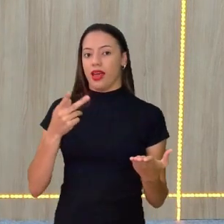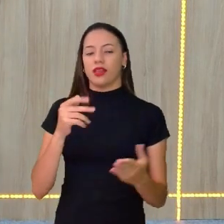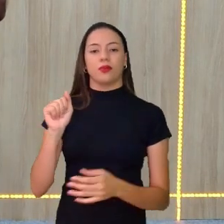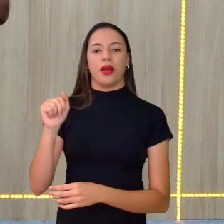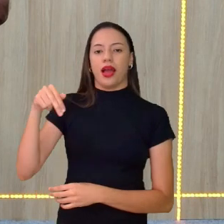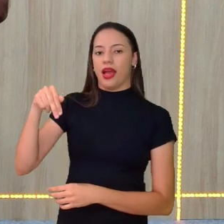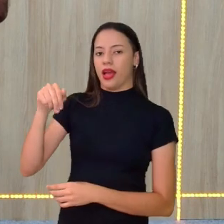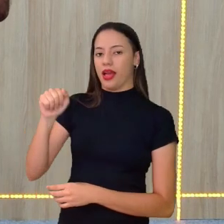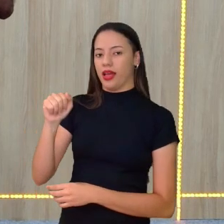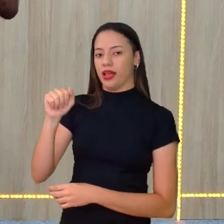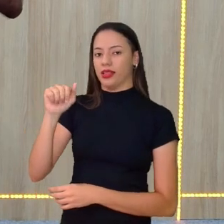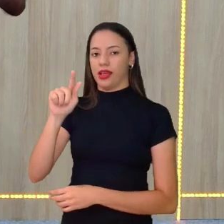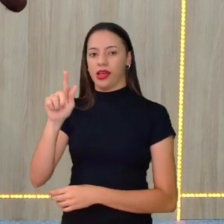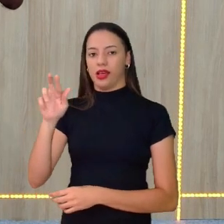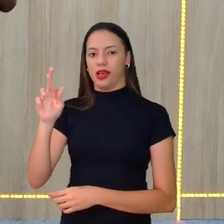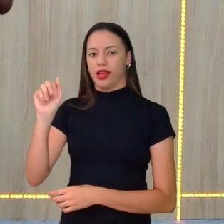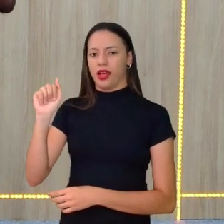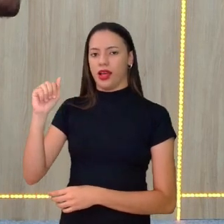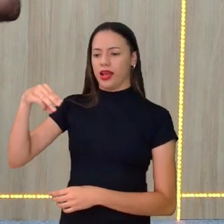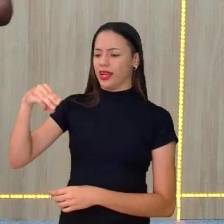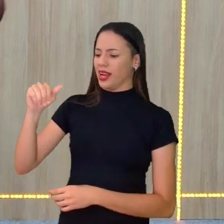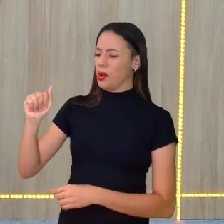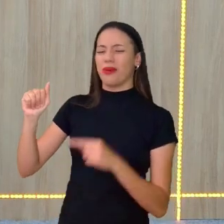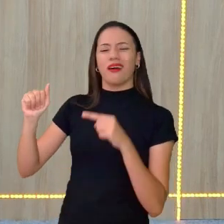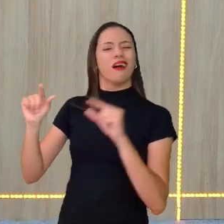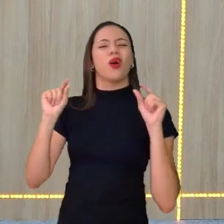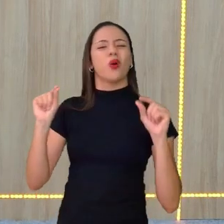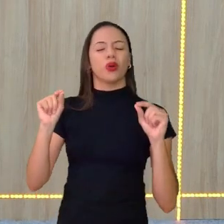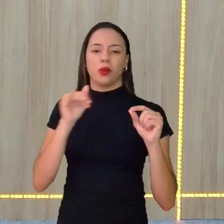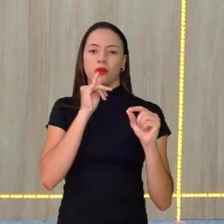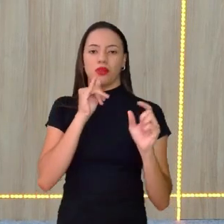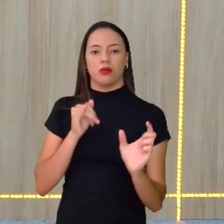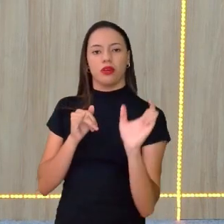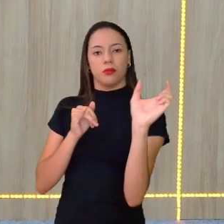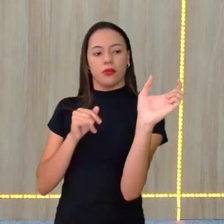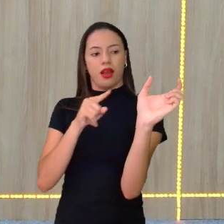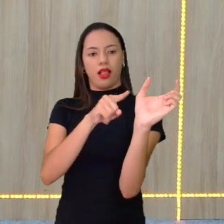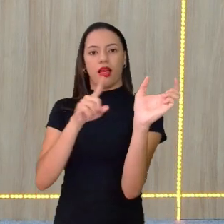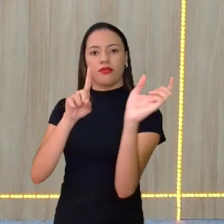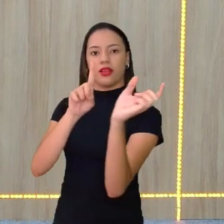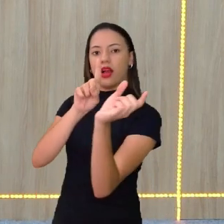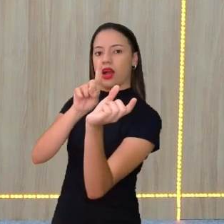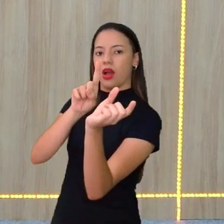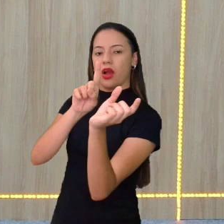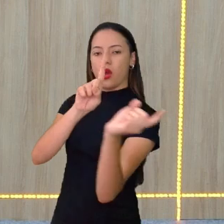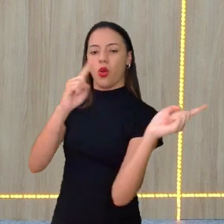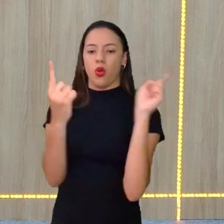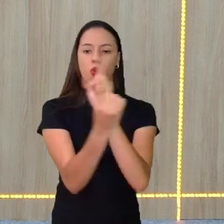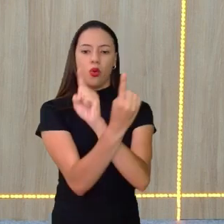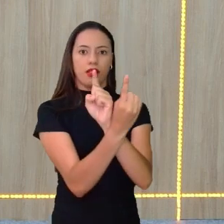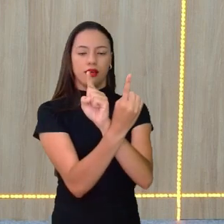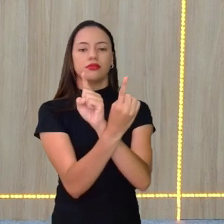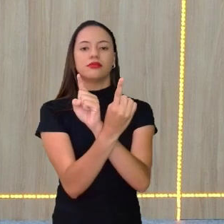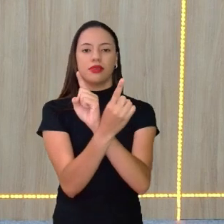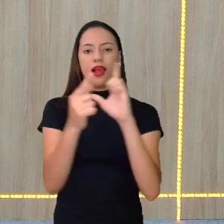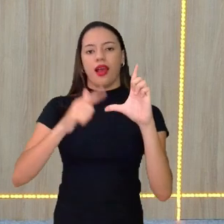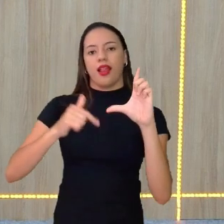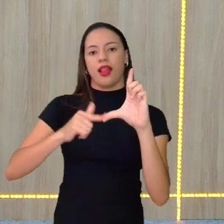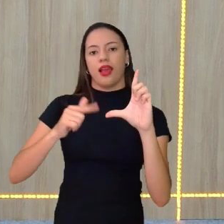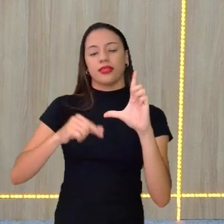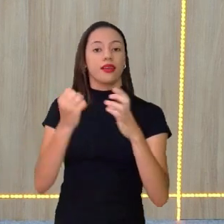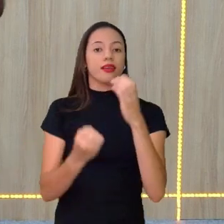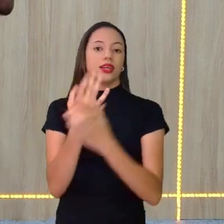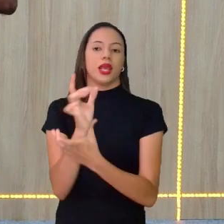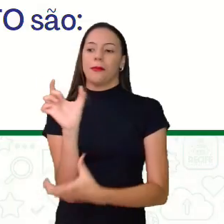anagrama. Anagrama, o que é isso, anagrama? É você pegar uma palavra, inverter as leitinhas e gerar uma nova